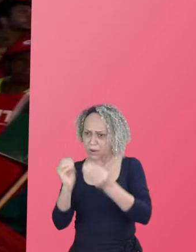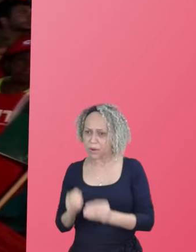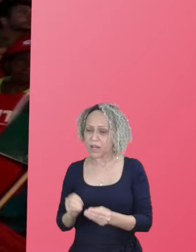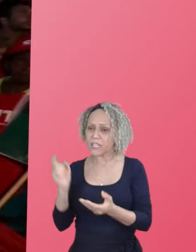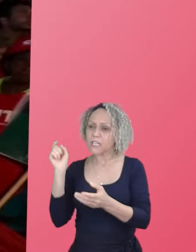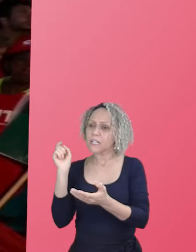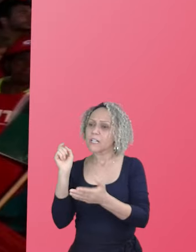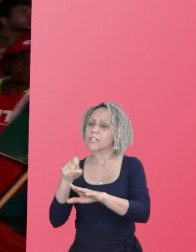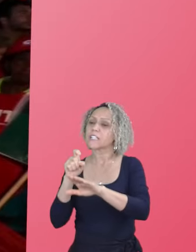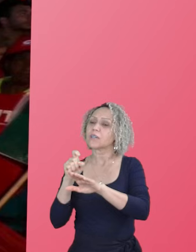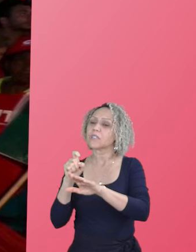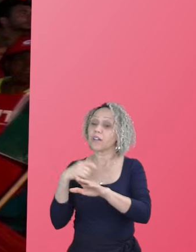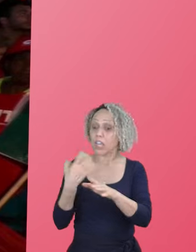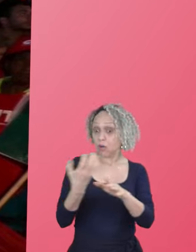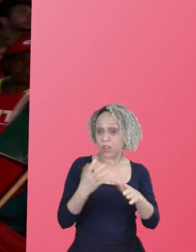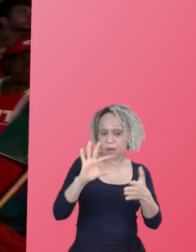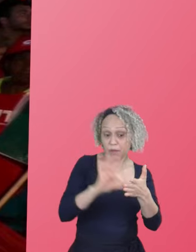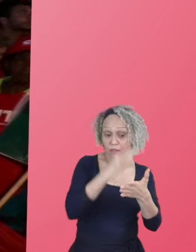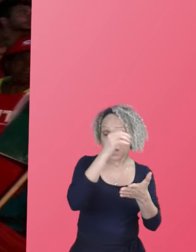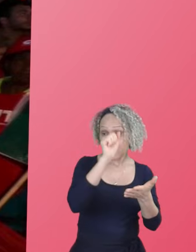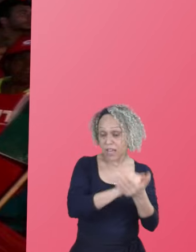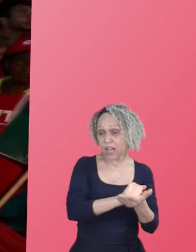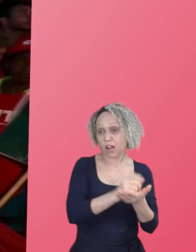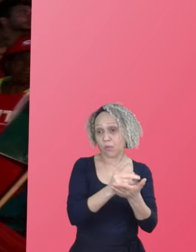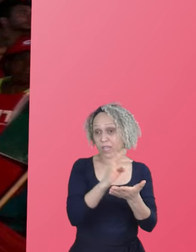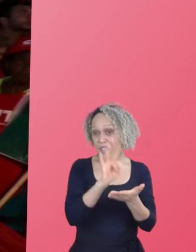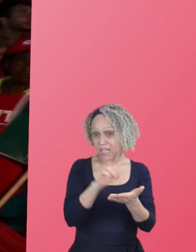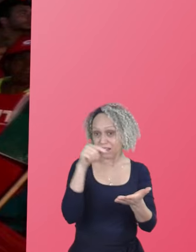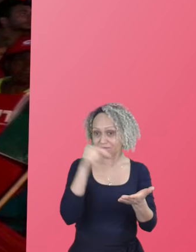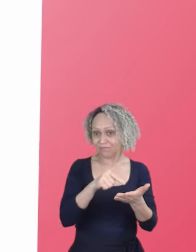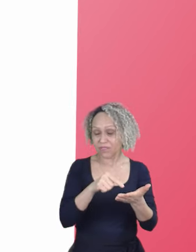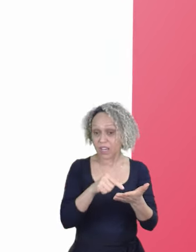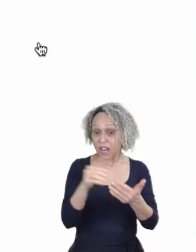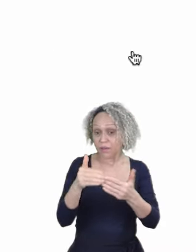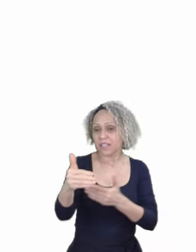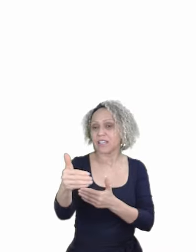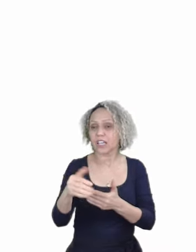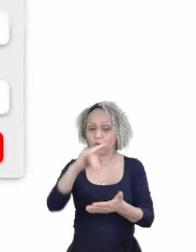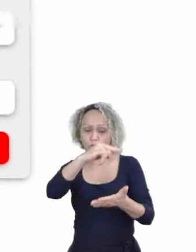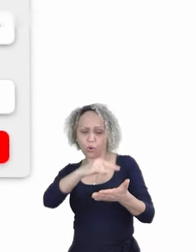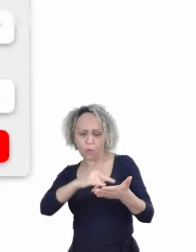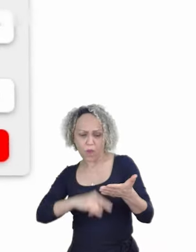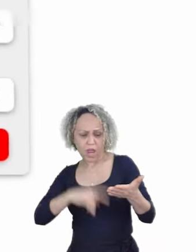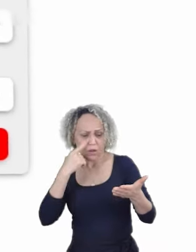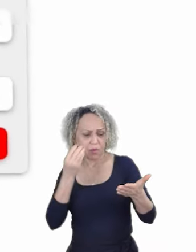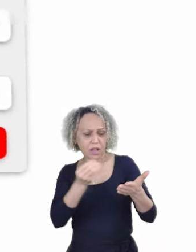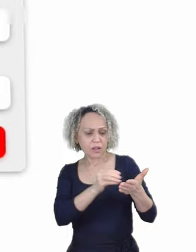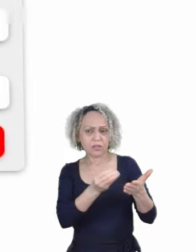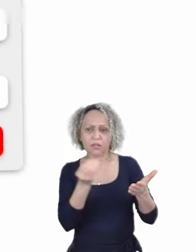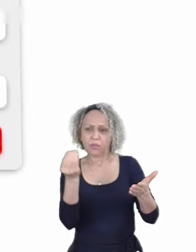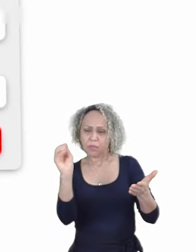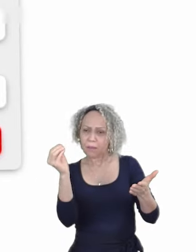e clique na opção Eu quero me filiar ao PT. A partir daí, esteja com seus documentos em mãos